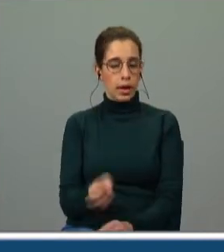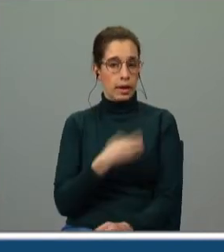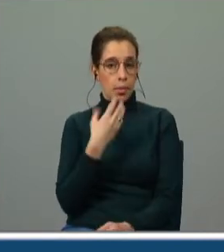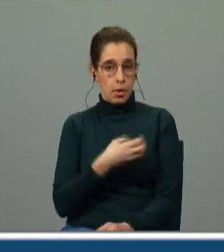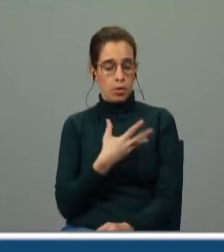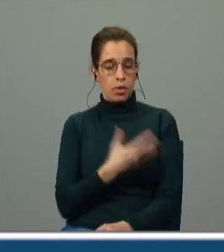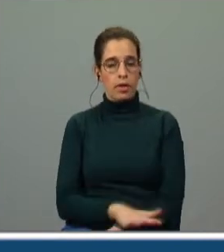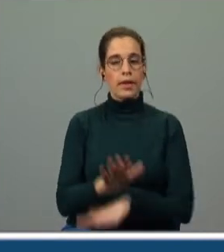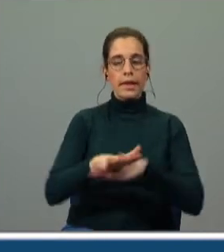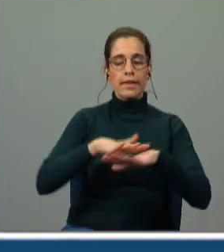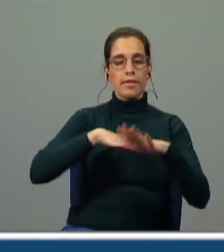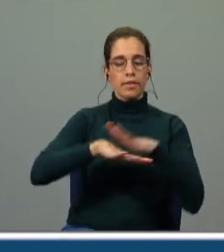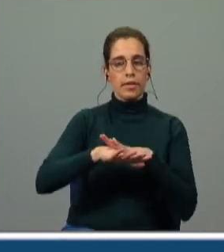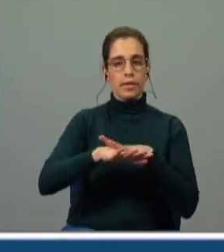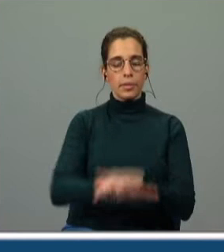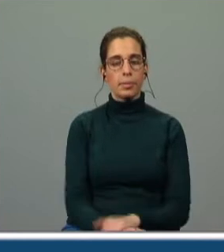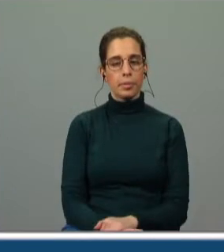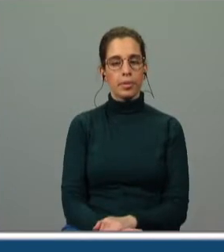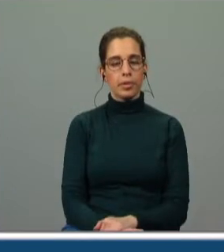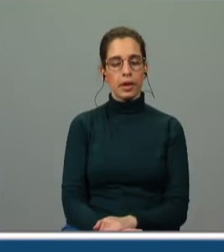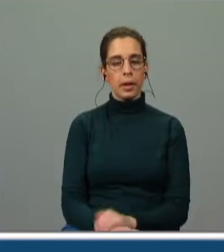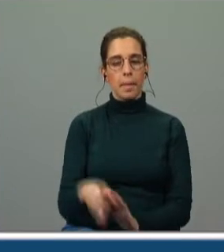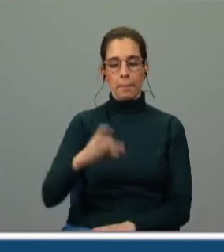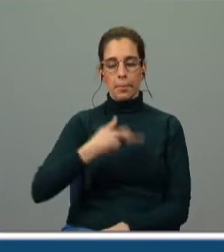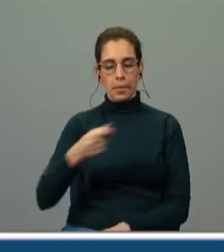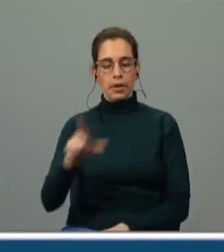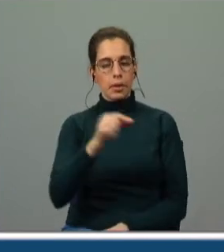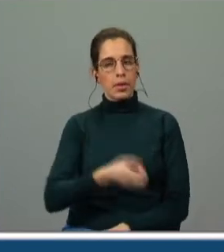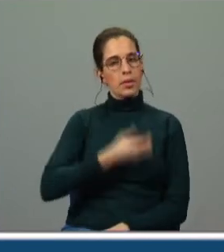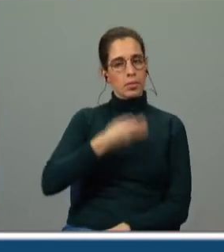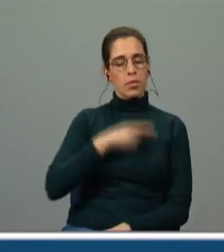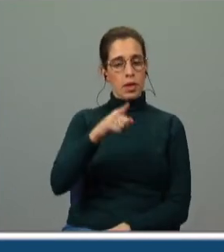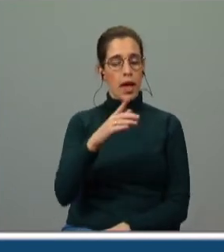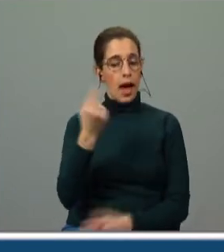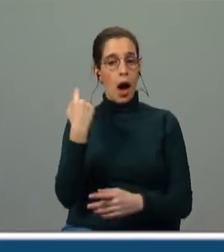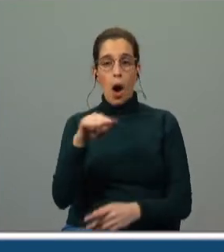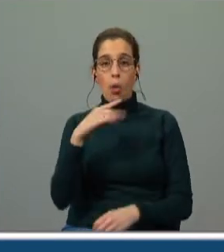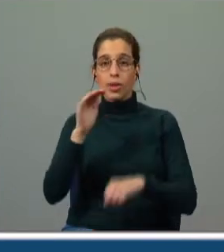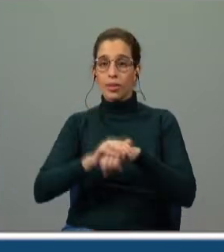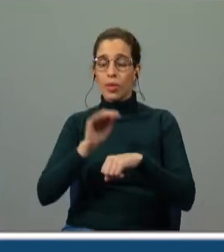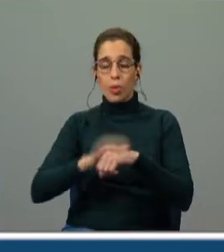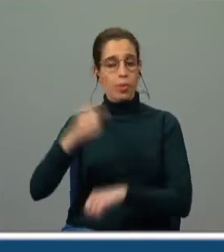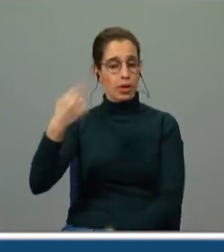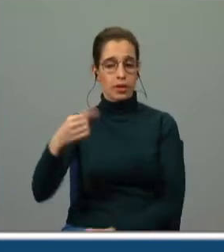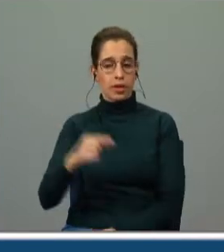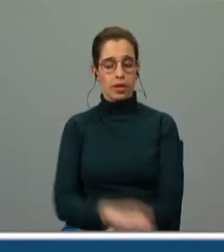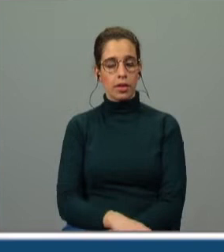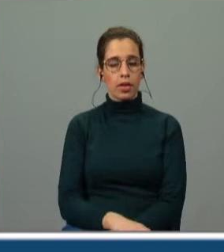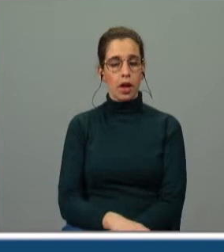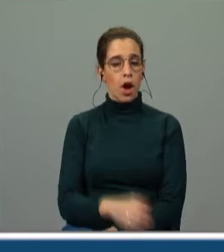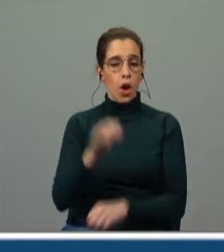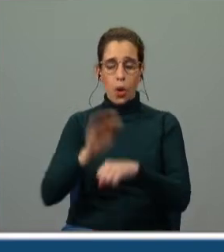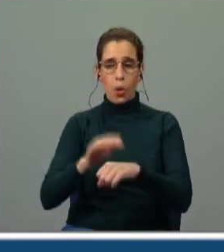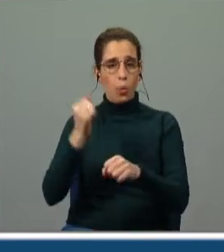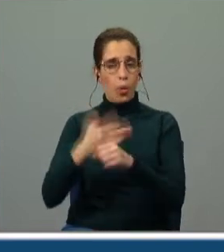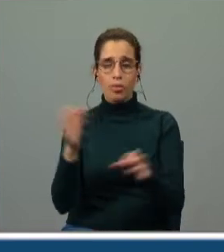e fez com que Pedro se apaixonasse também por ela é a única culpa que tem e não tem outra culpa